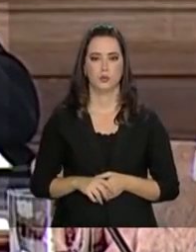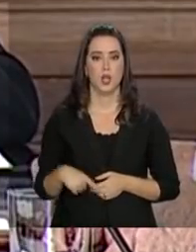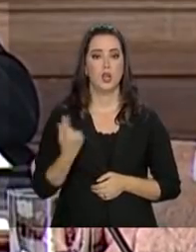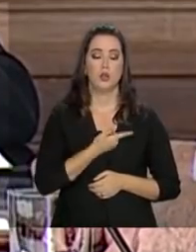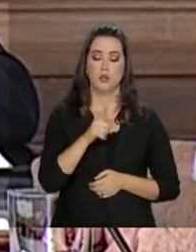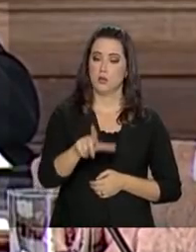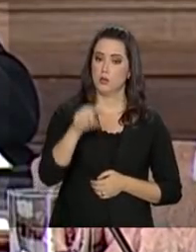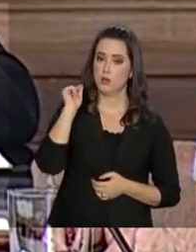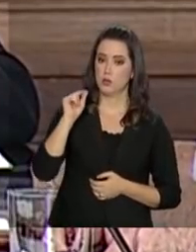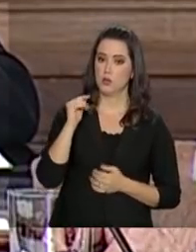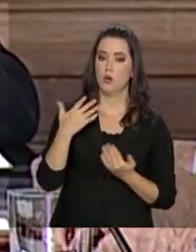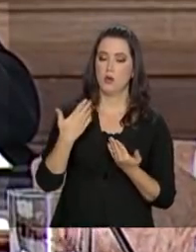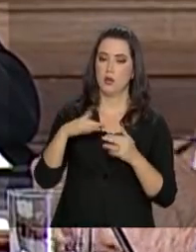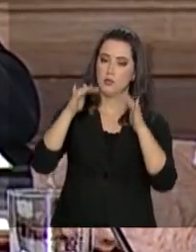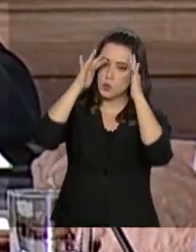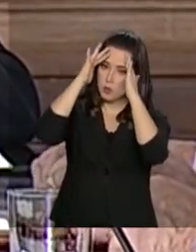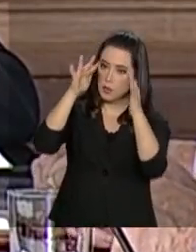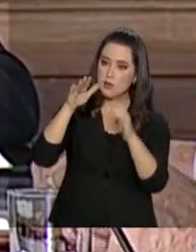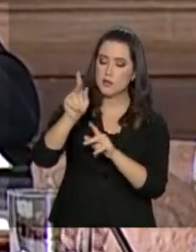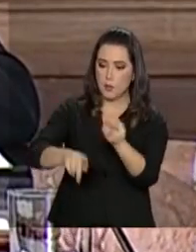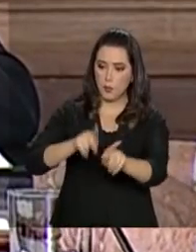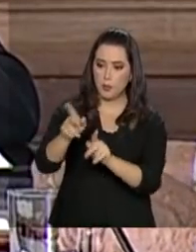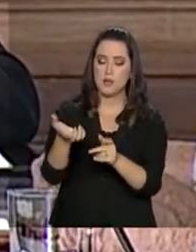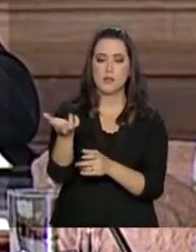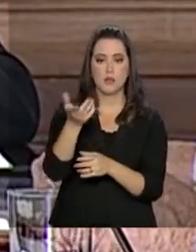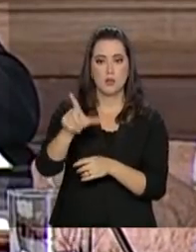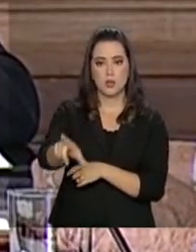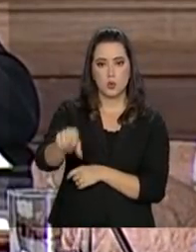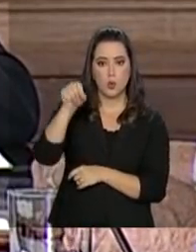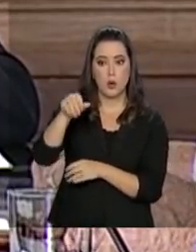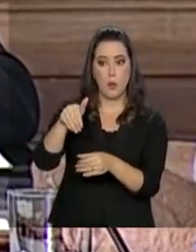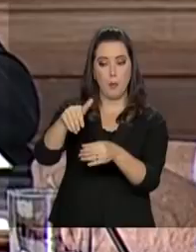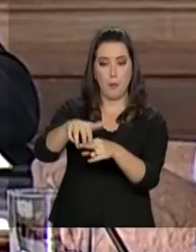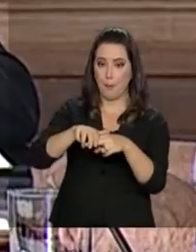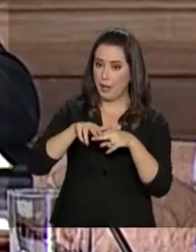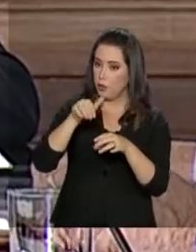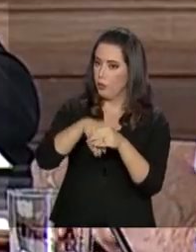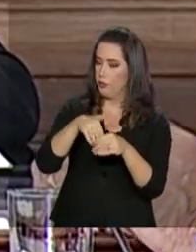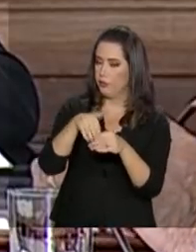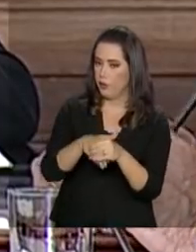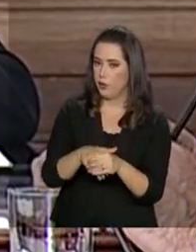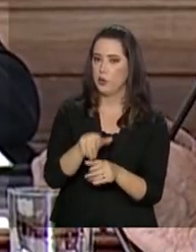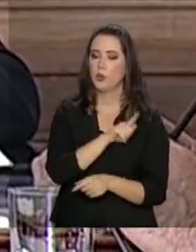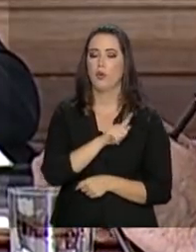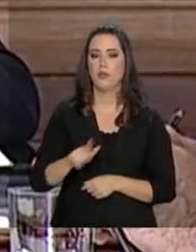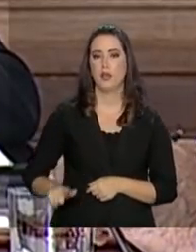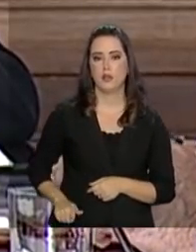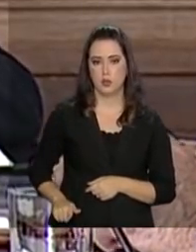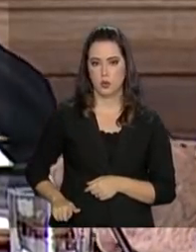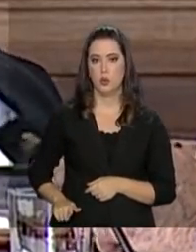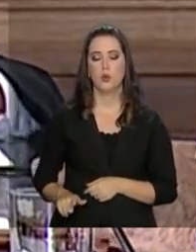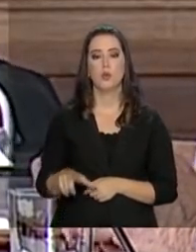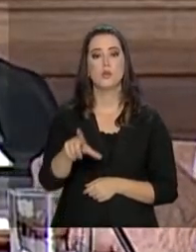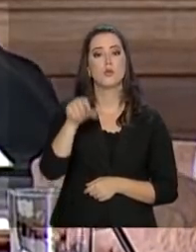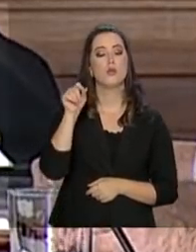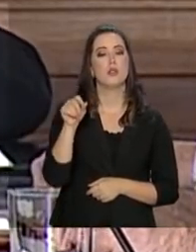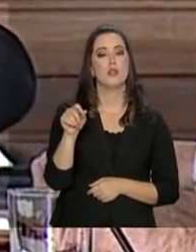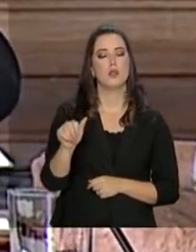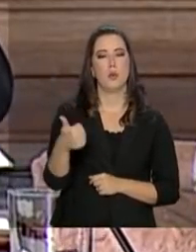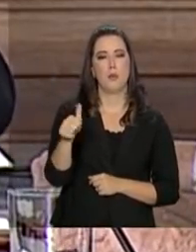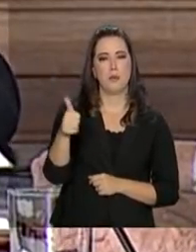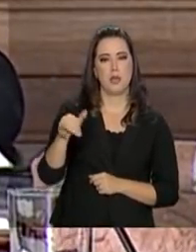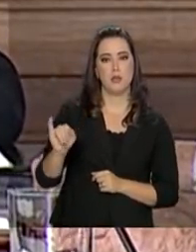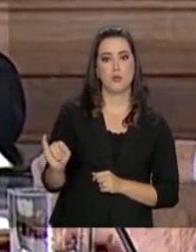que pelo voto designou o governador, o governador eleito, para tomar posse em 1º de janeiro. Então nós achamos que a melhor